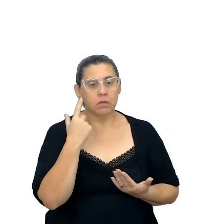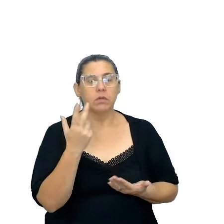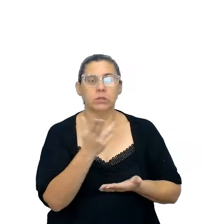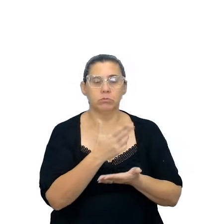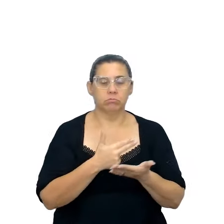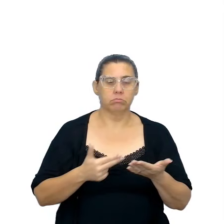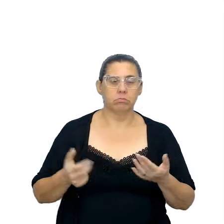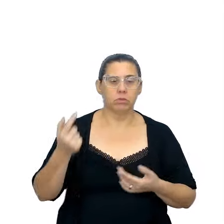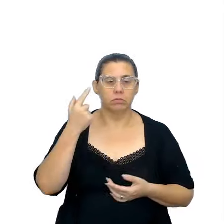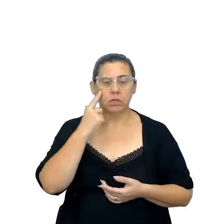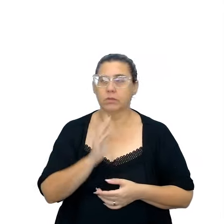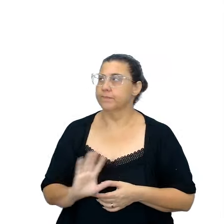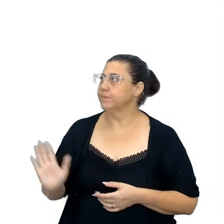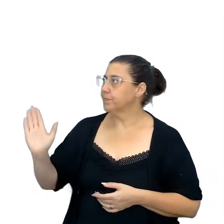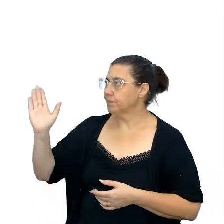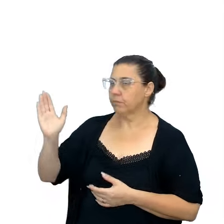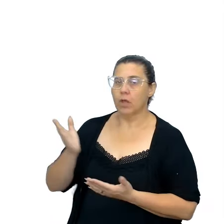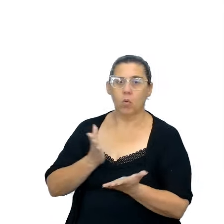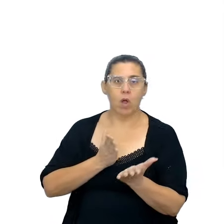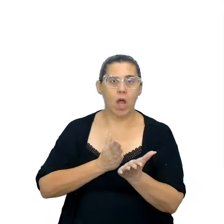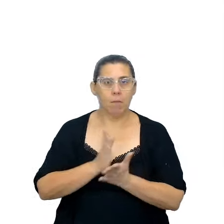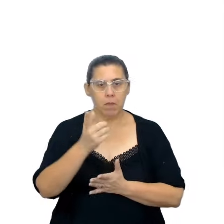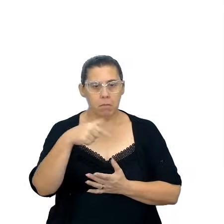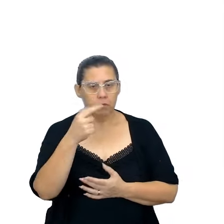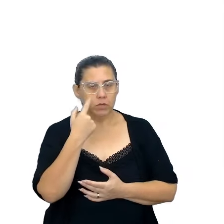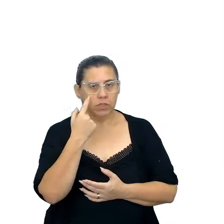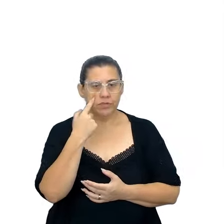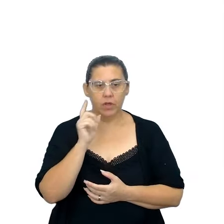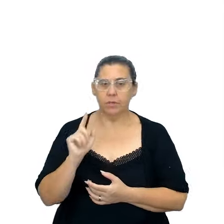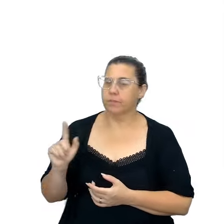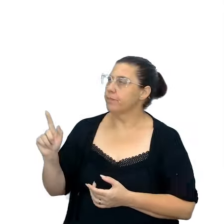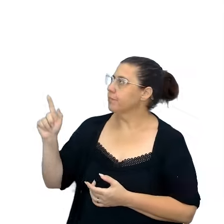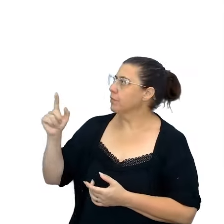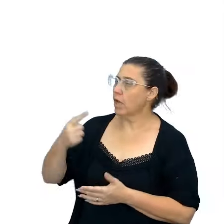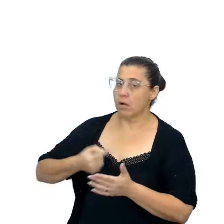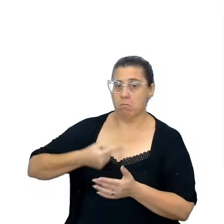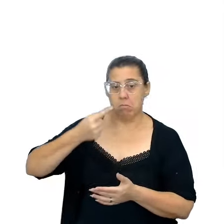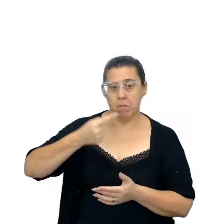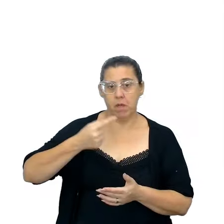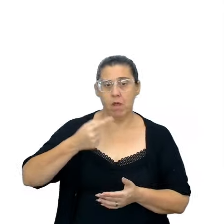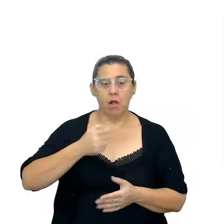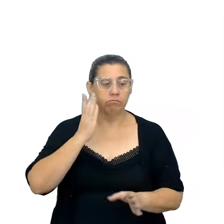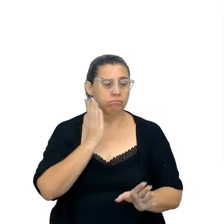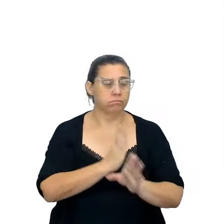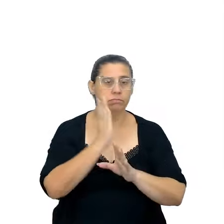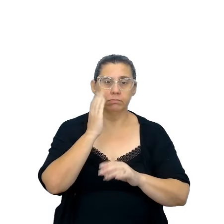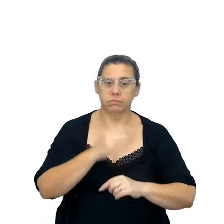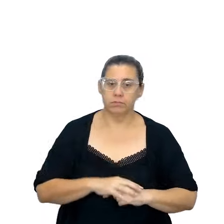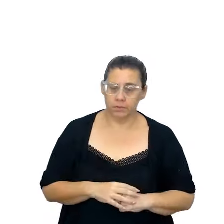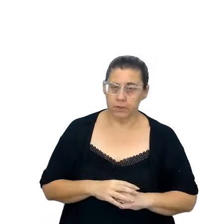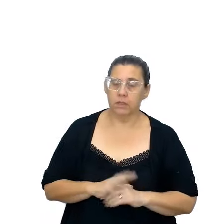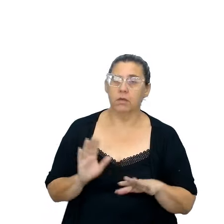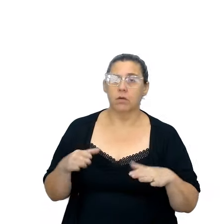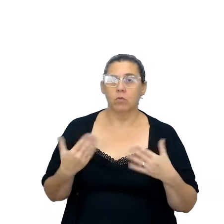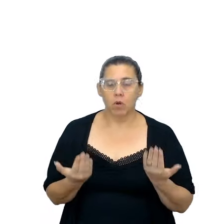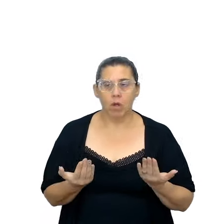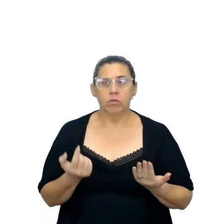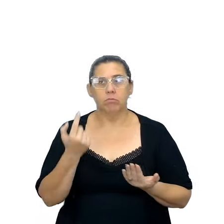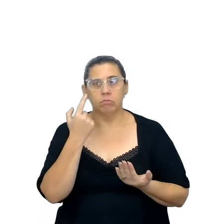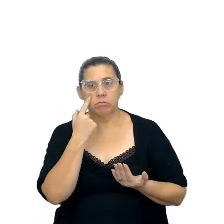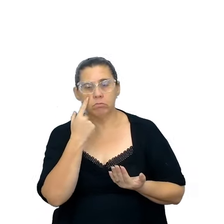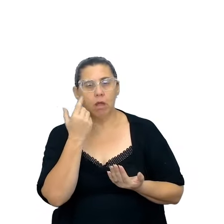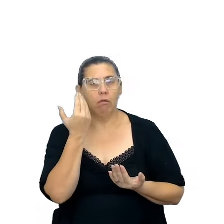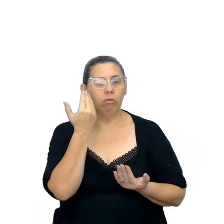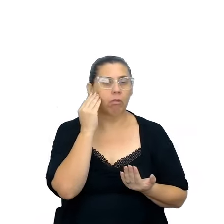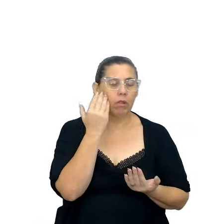sim, que eu deixei aqui uma trilha, né, para que vocês possam ver, a primeira ideia é a descoberta, é quando nós vamos aí definir e